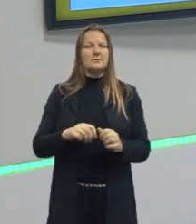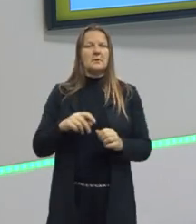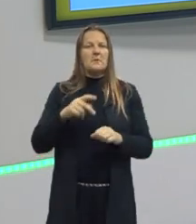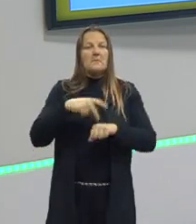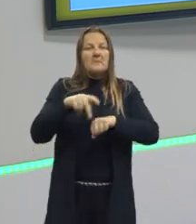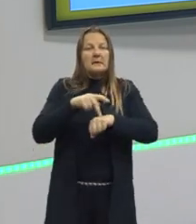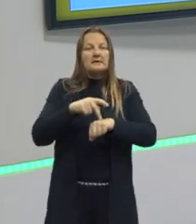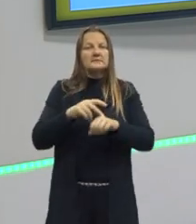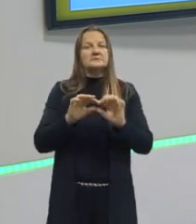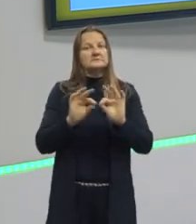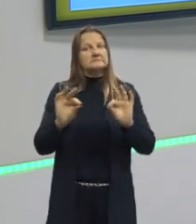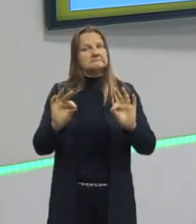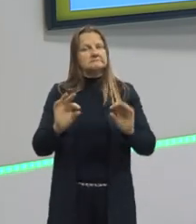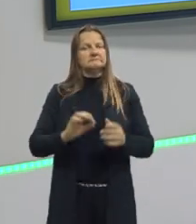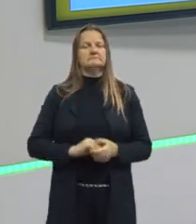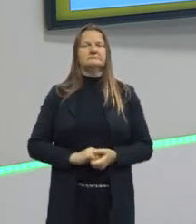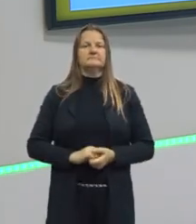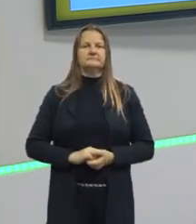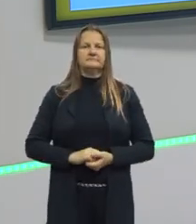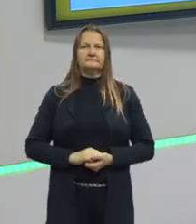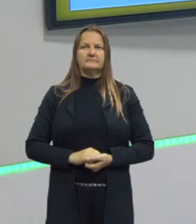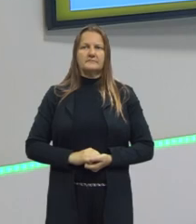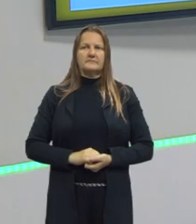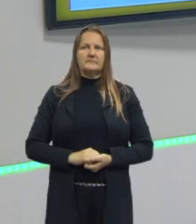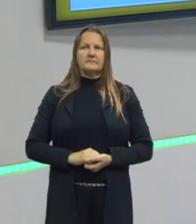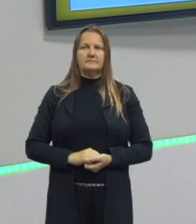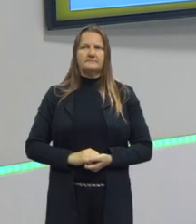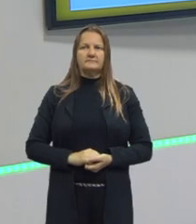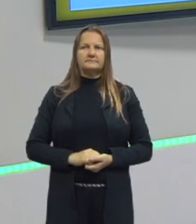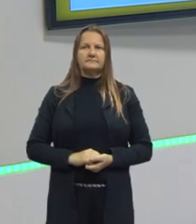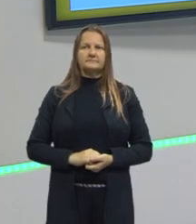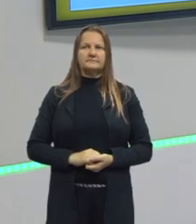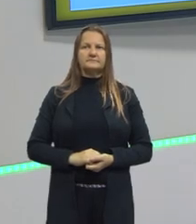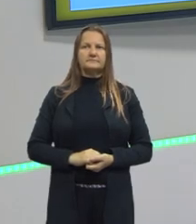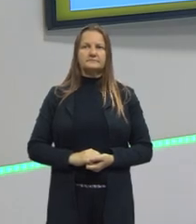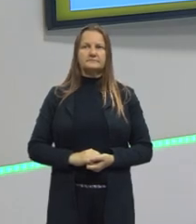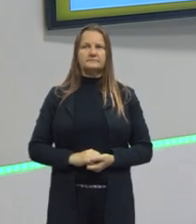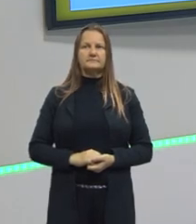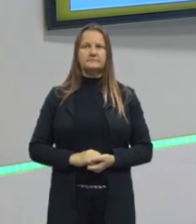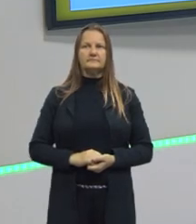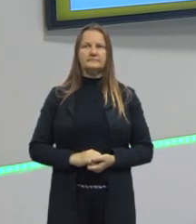país aí em colapso, tá. Vamos passar aqui mais um, vamos ver o a gente vai ter.